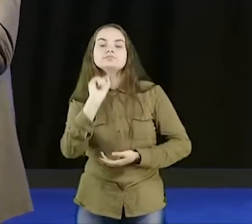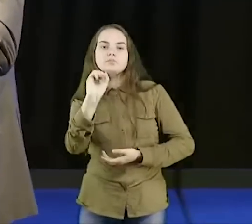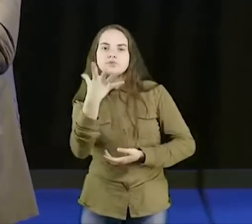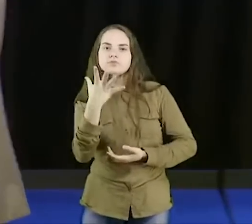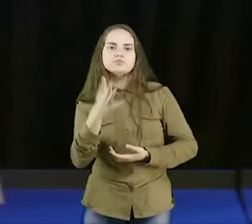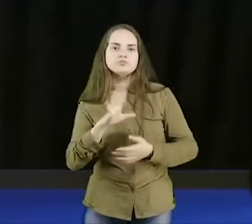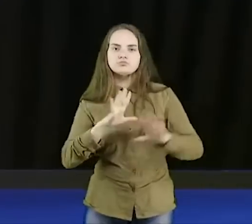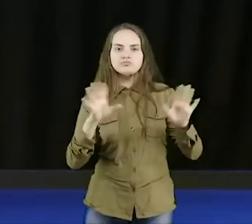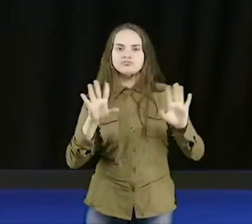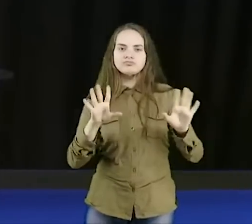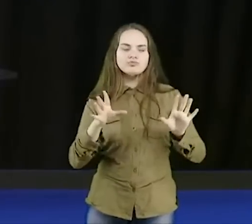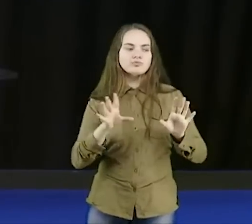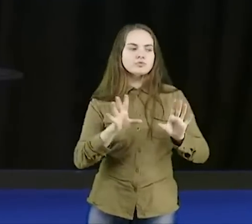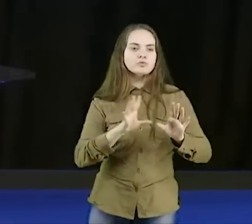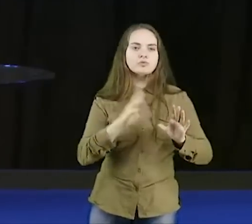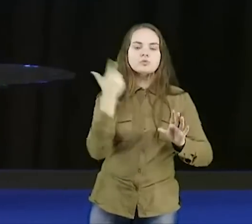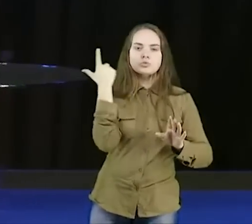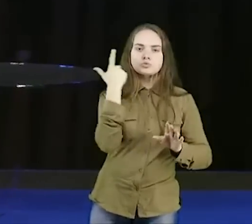resolveu,